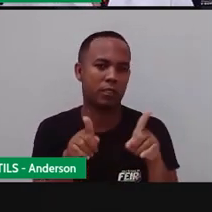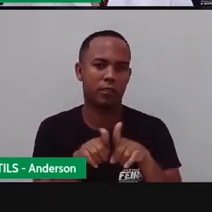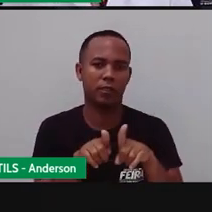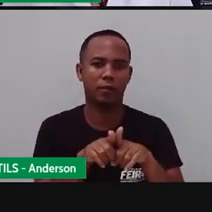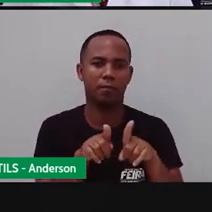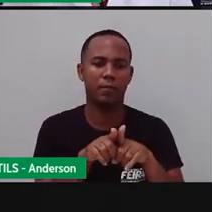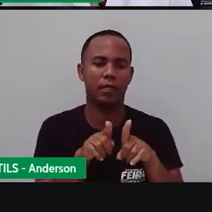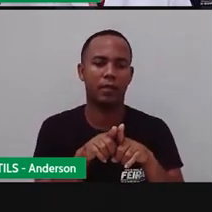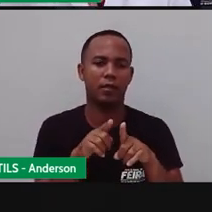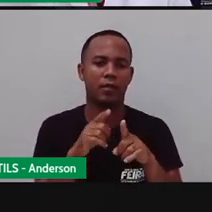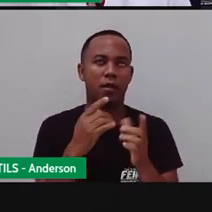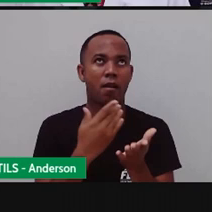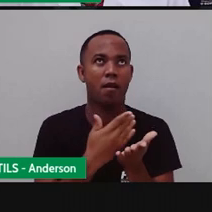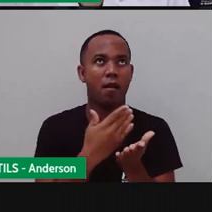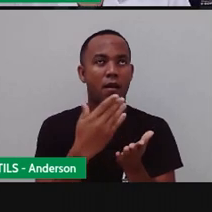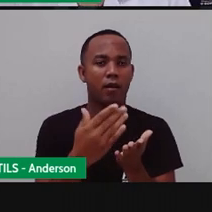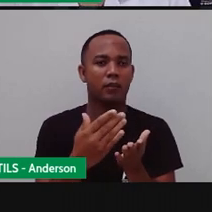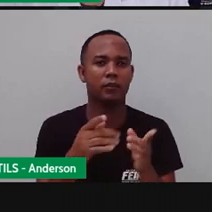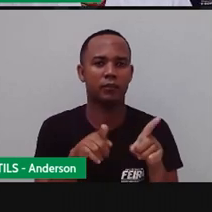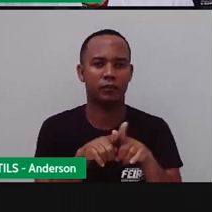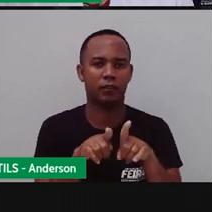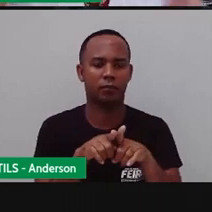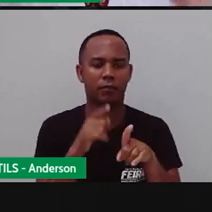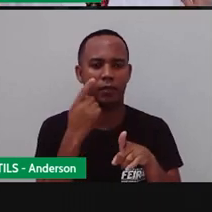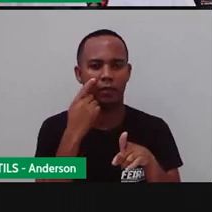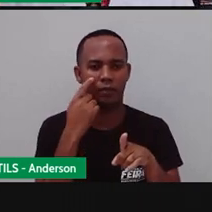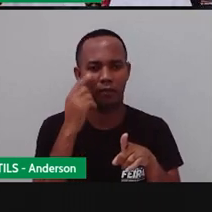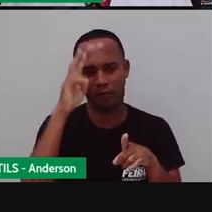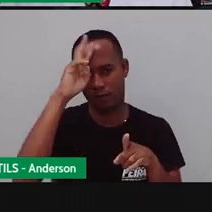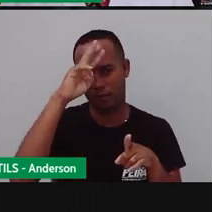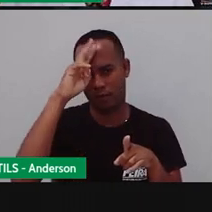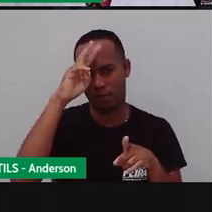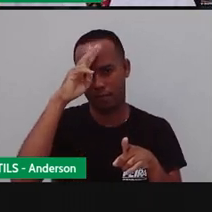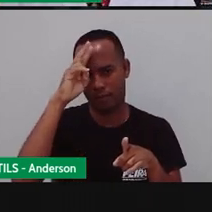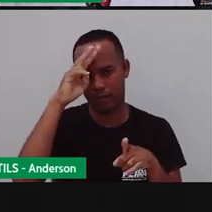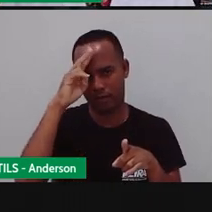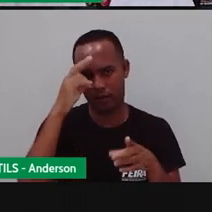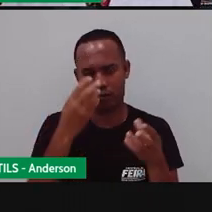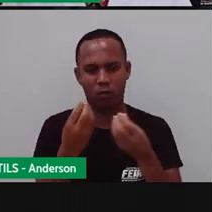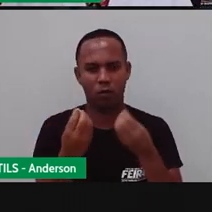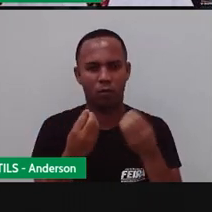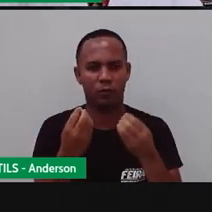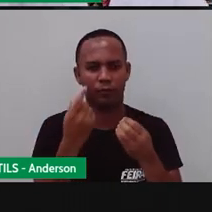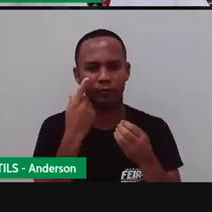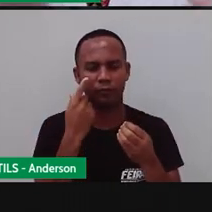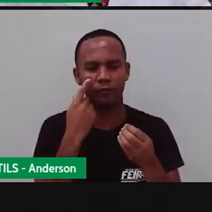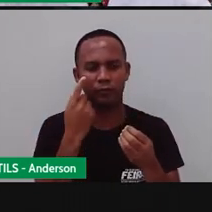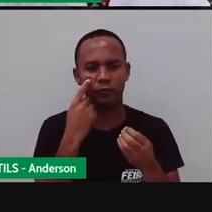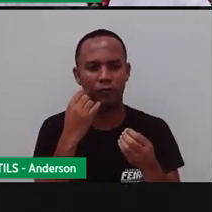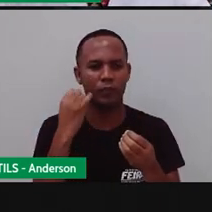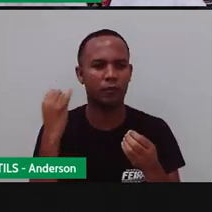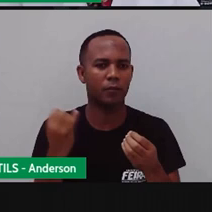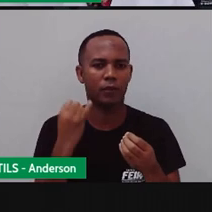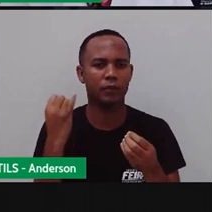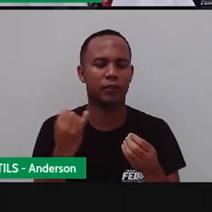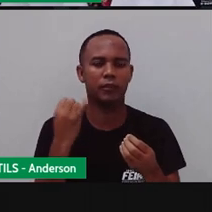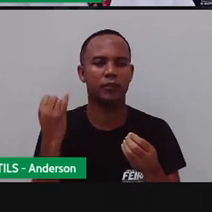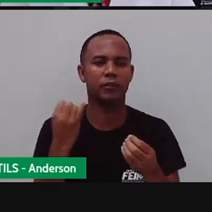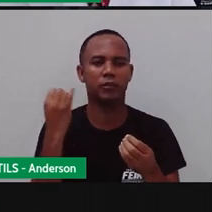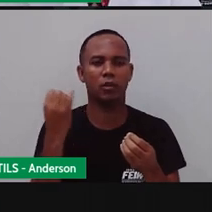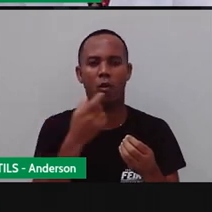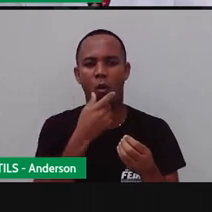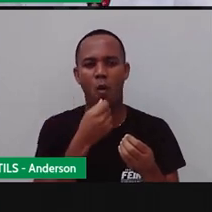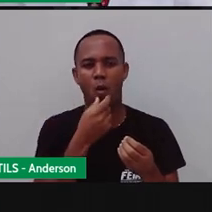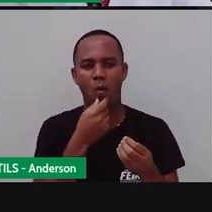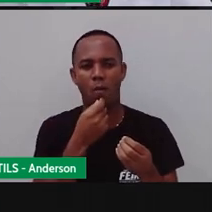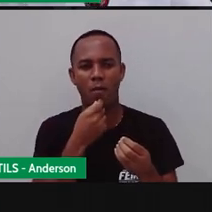disco Arca de Noé. E vamos aqui relembrar, né? A gente já acabou de relembrar sobre Vinícius, sobre a importância de Vinícius para a literatura